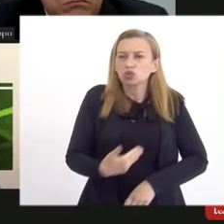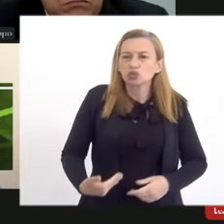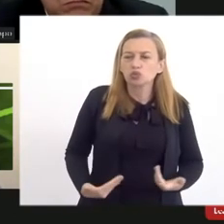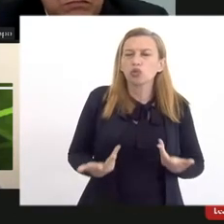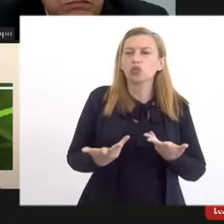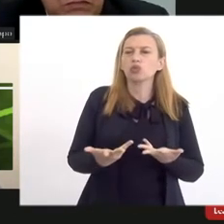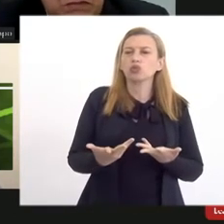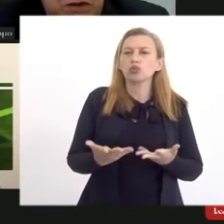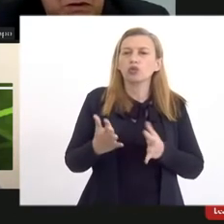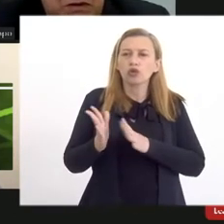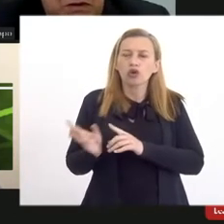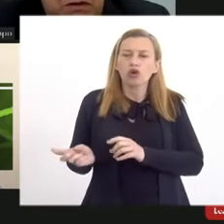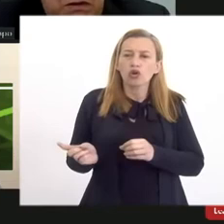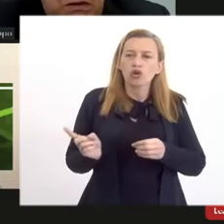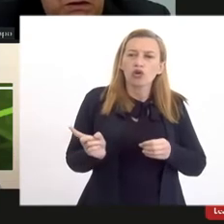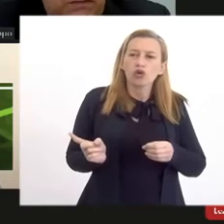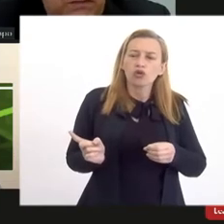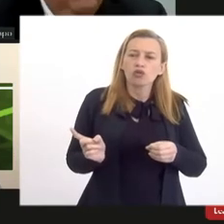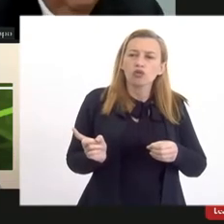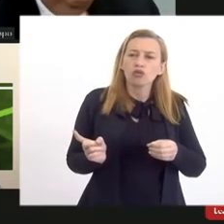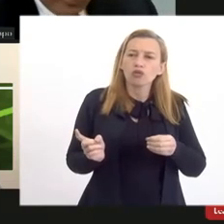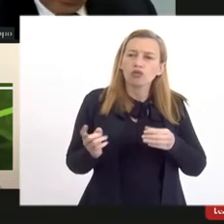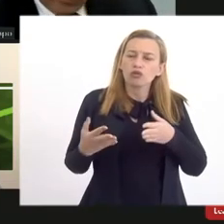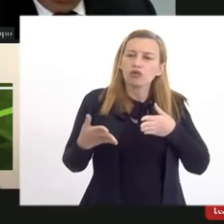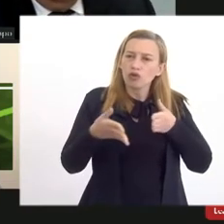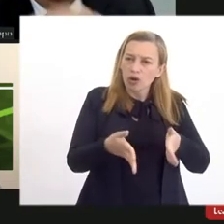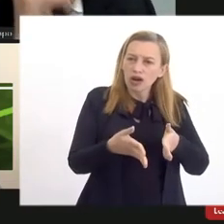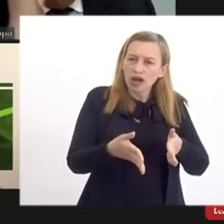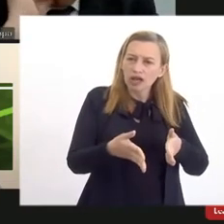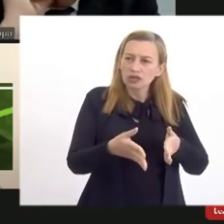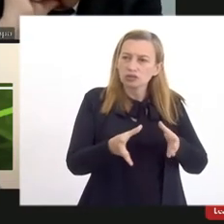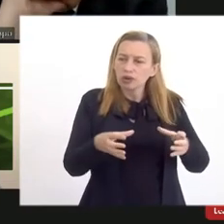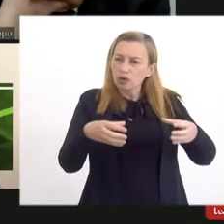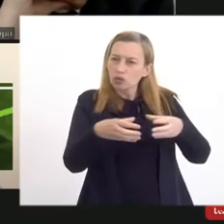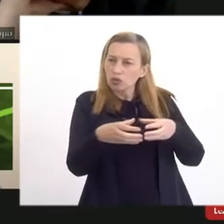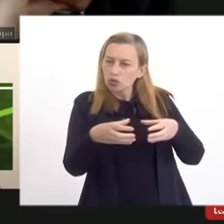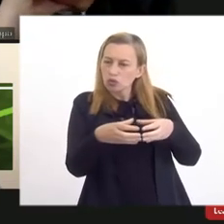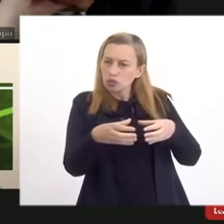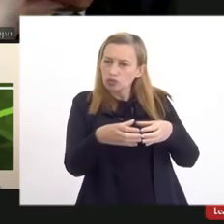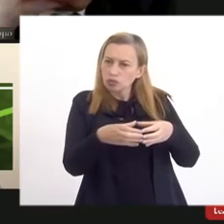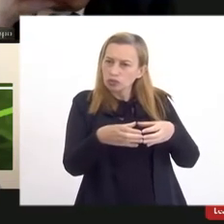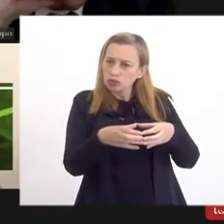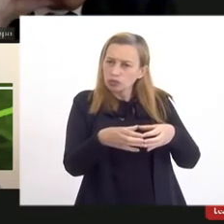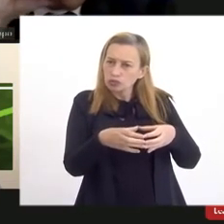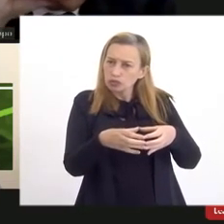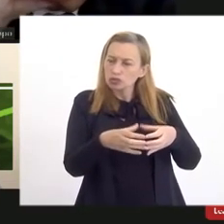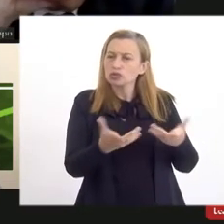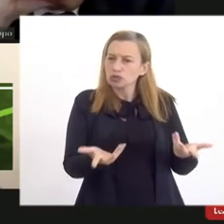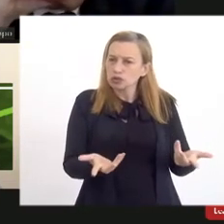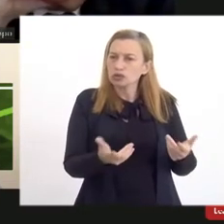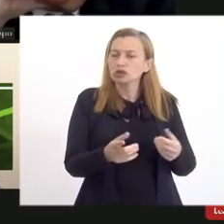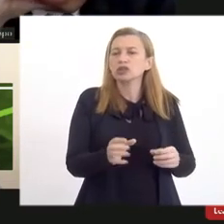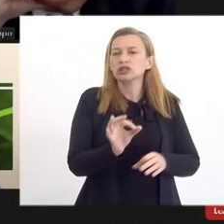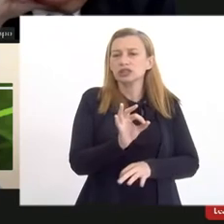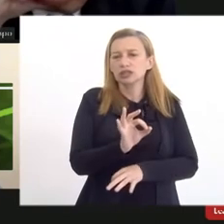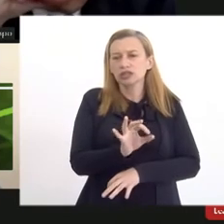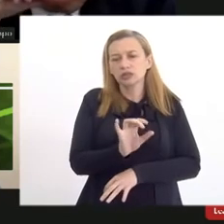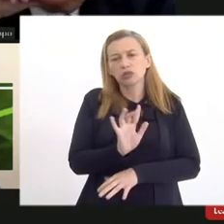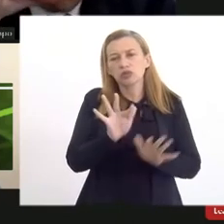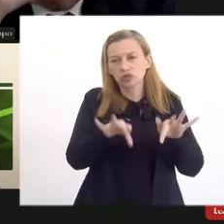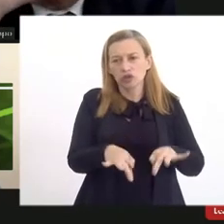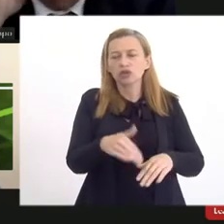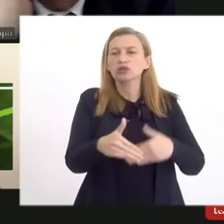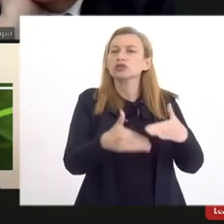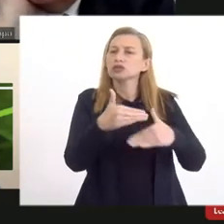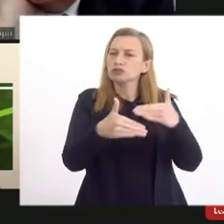que estejam voltados para bens coletivos para bens públicos e por fim igualmente o